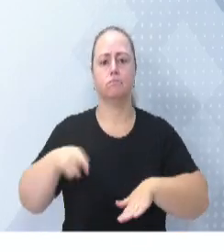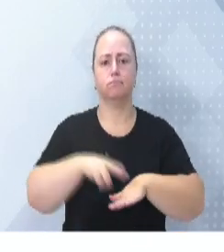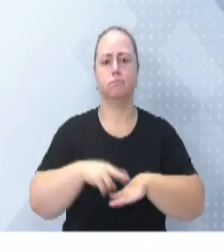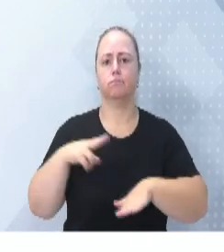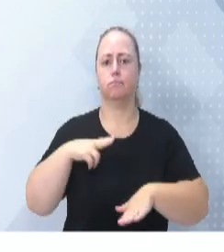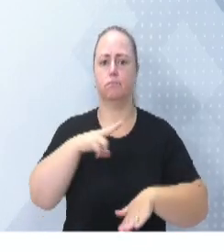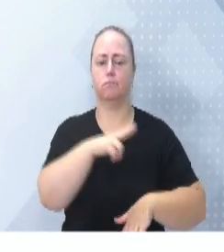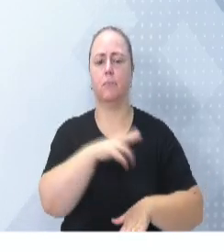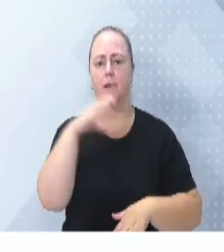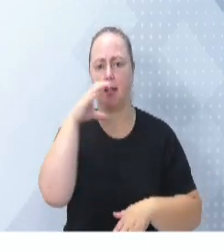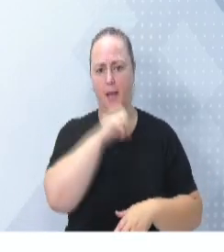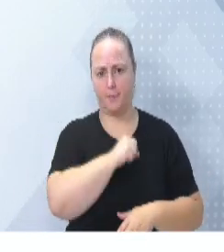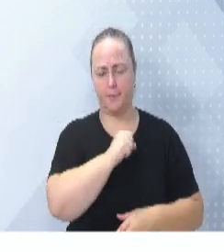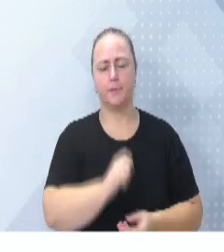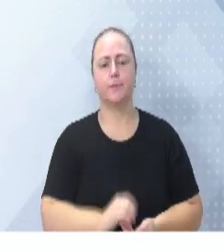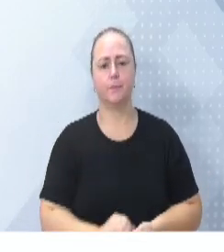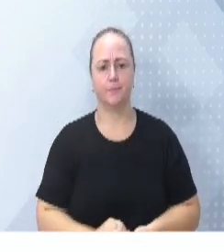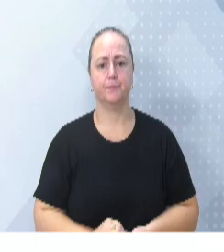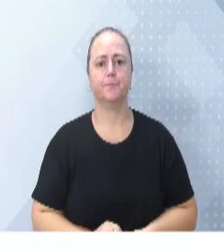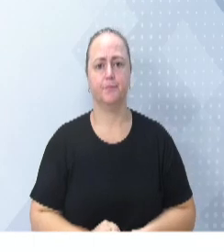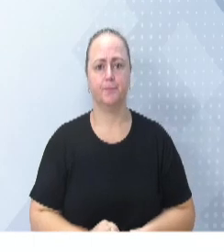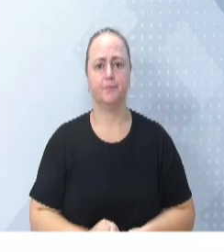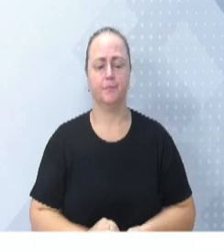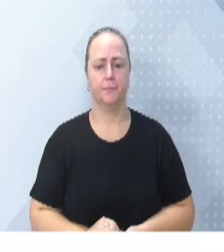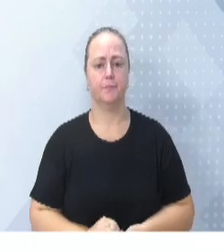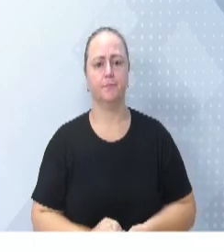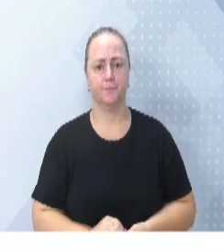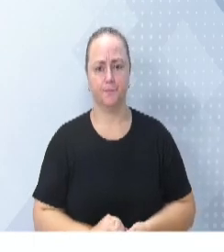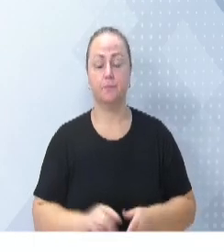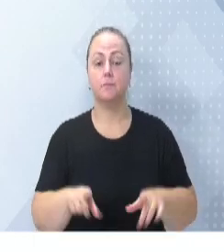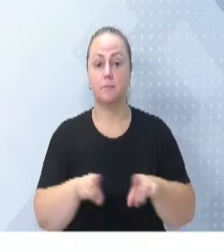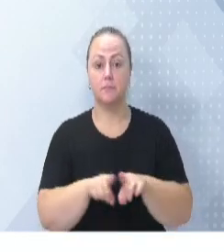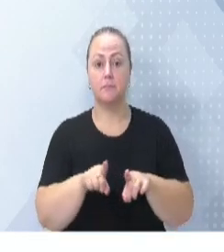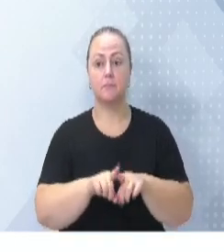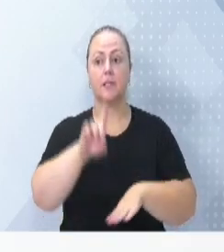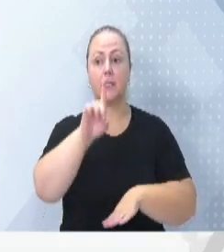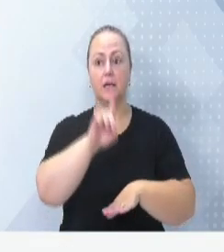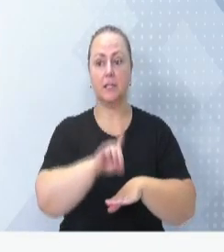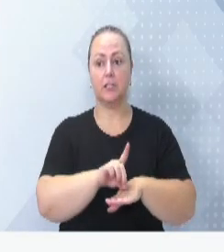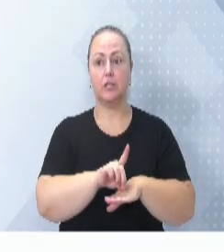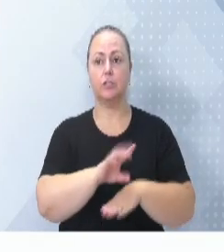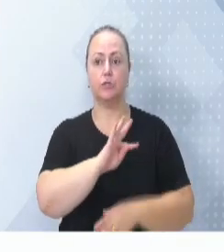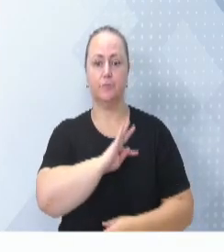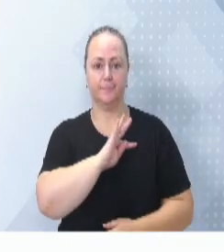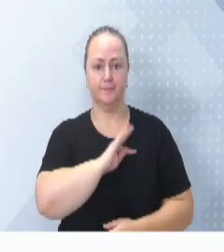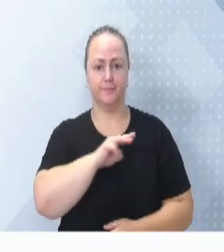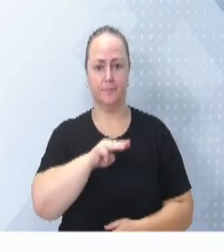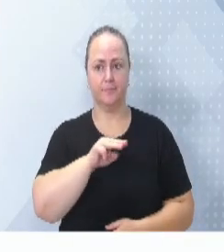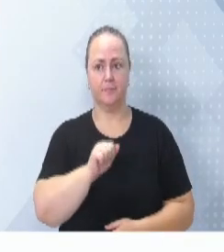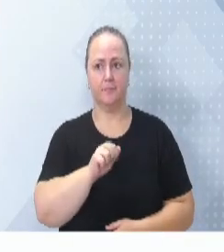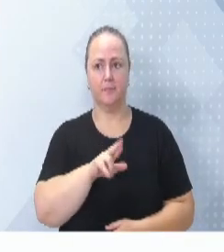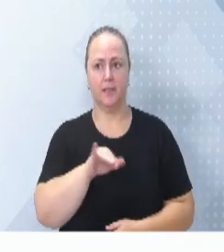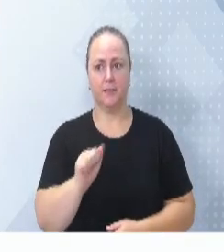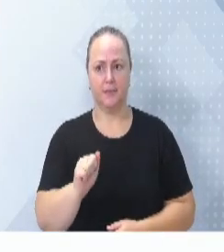paciente em menos tempo. E também a nossa diretora técnica, a doutora Maria Beatriz.